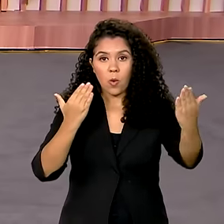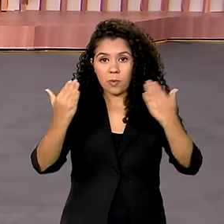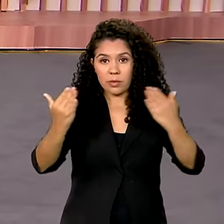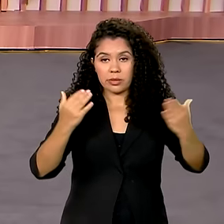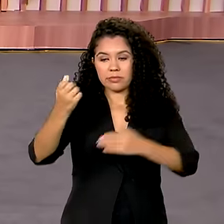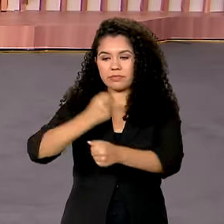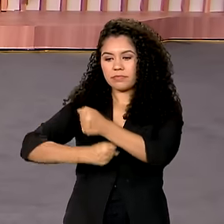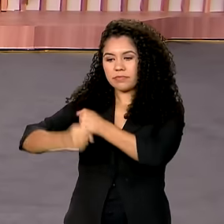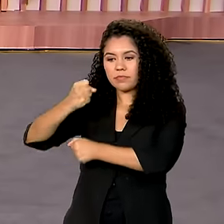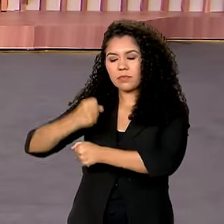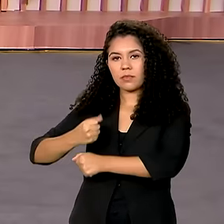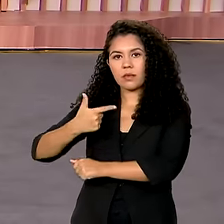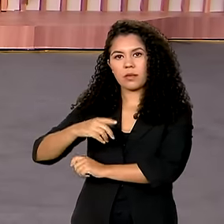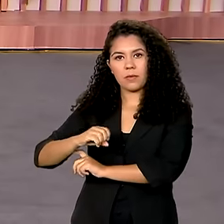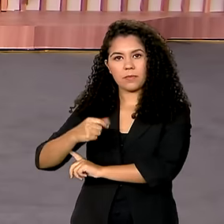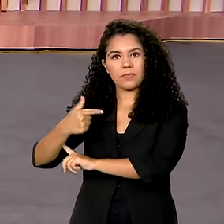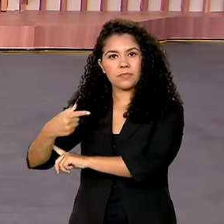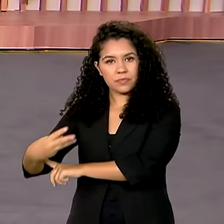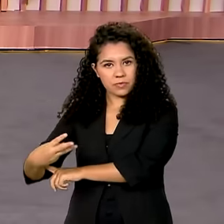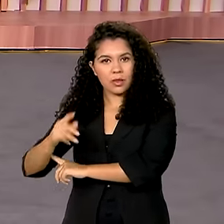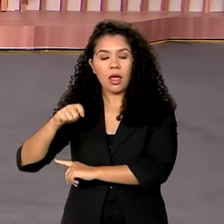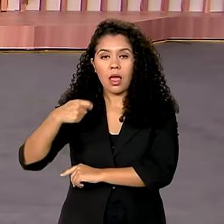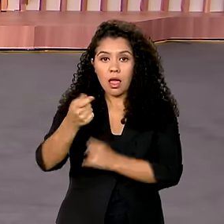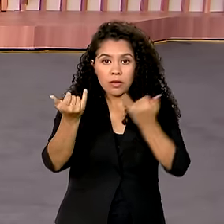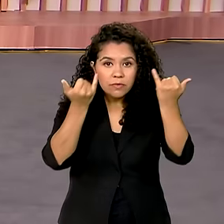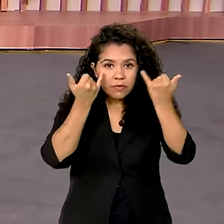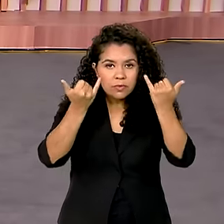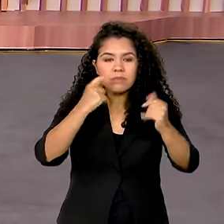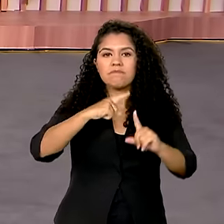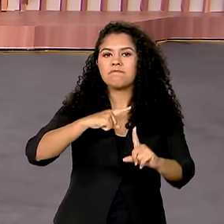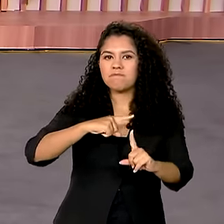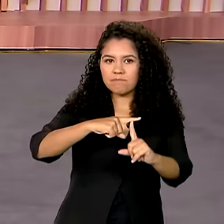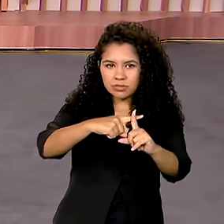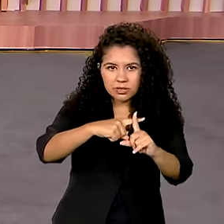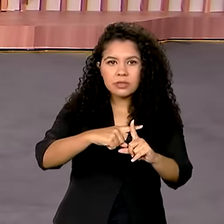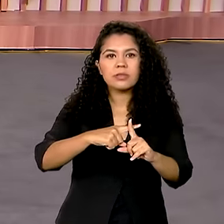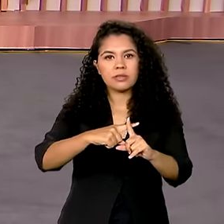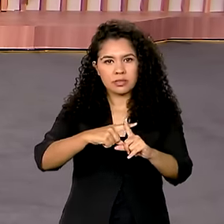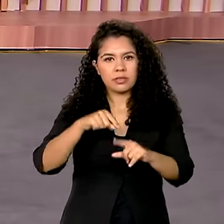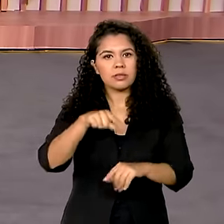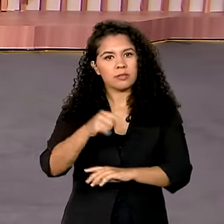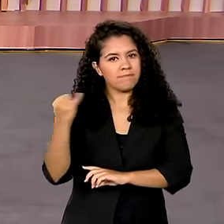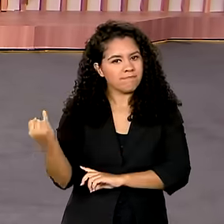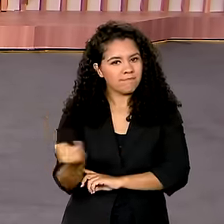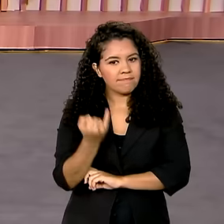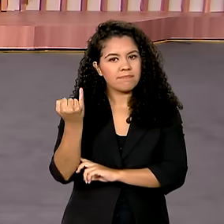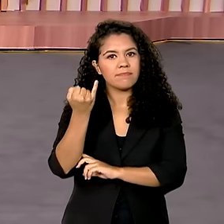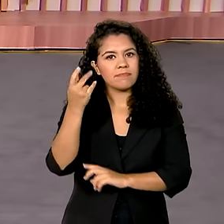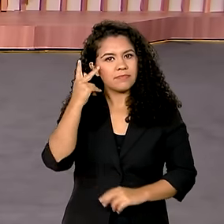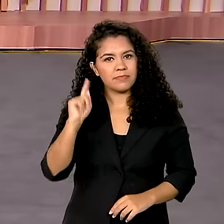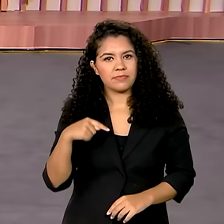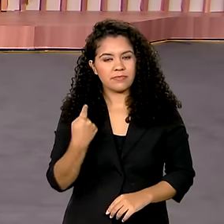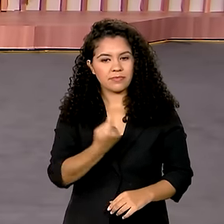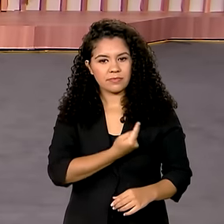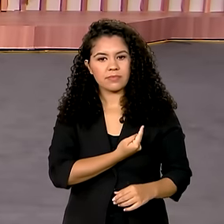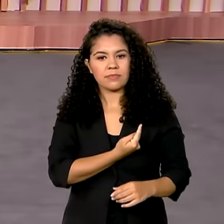comparação com o ano passado. Ou seja, dados muito positivos, informações excelentes para a gente